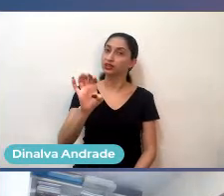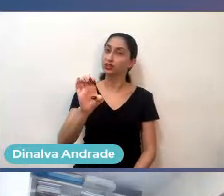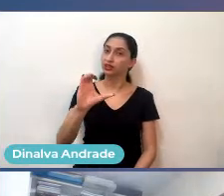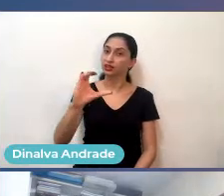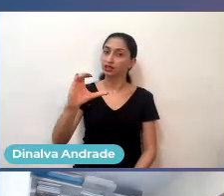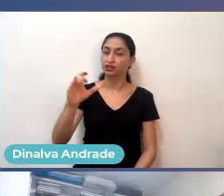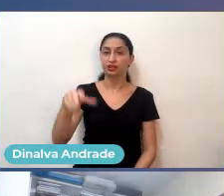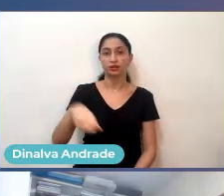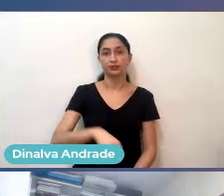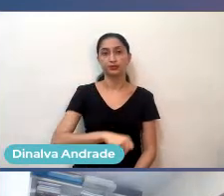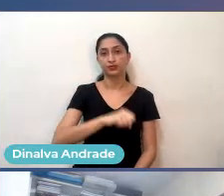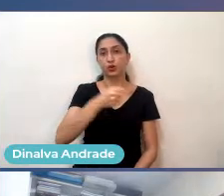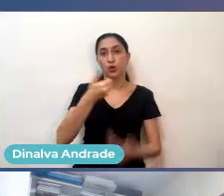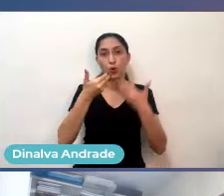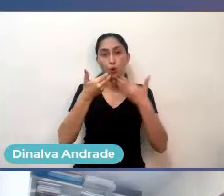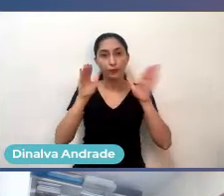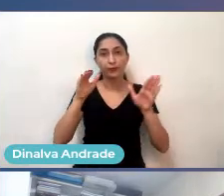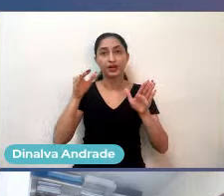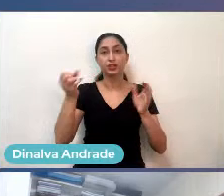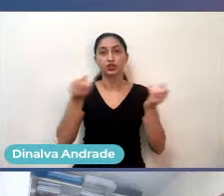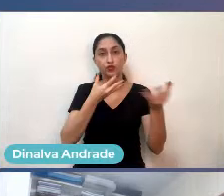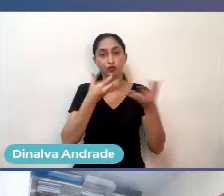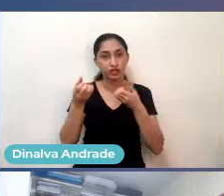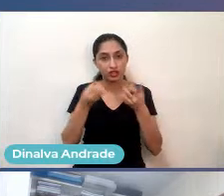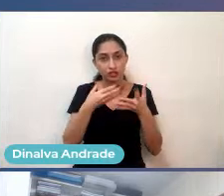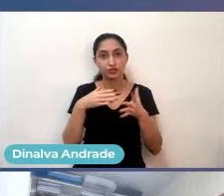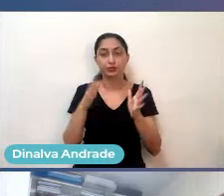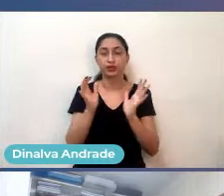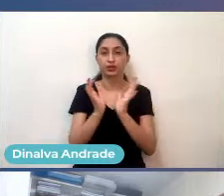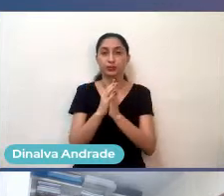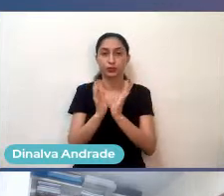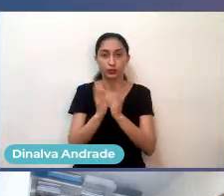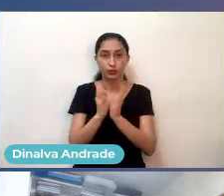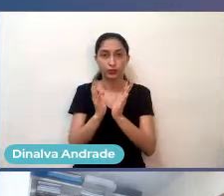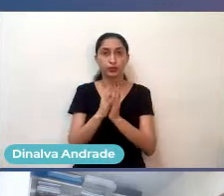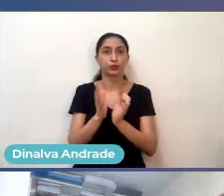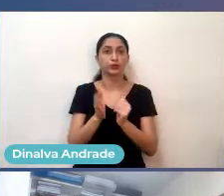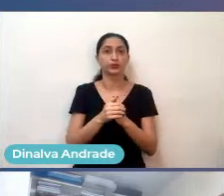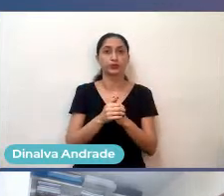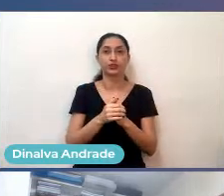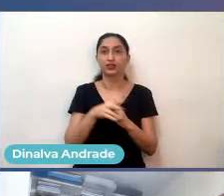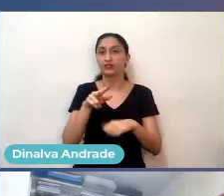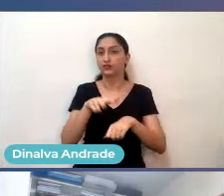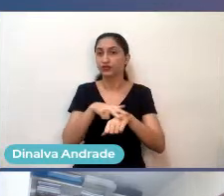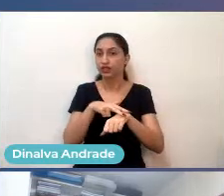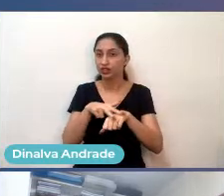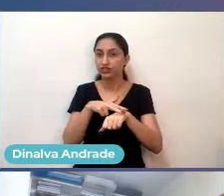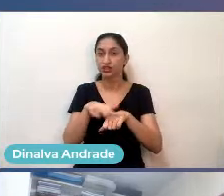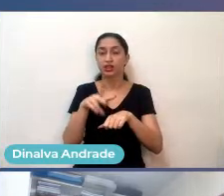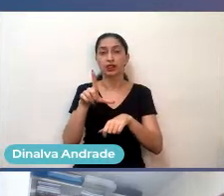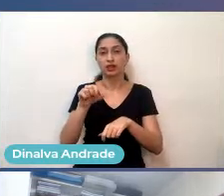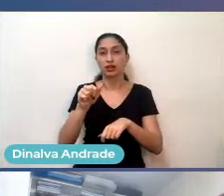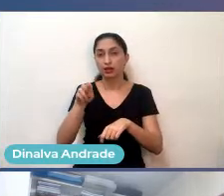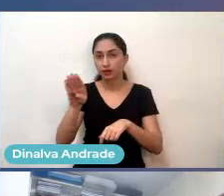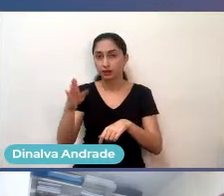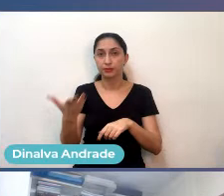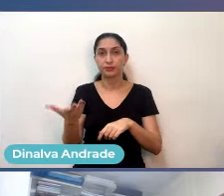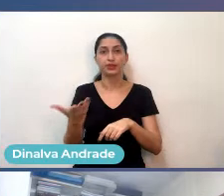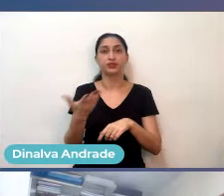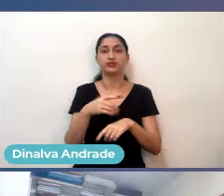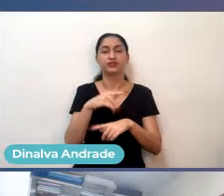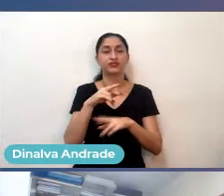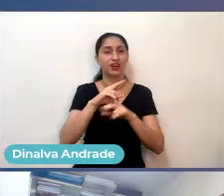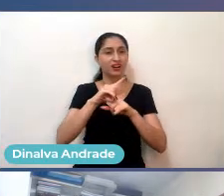Pernambuco, Sandpit também, é daqui de Pernambuco, Verda Lab também, All Stage, Fast Motion,